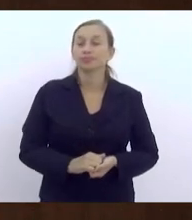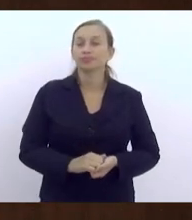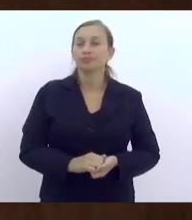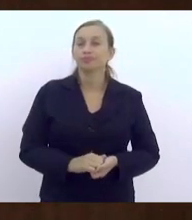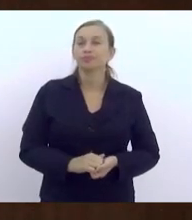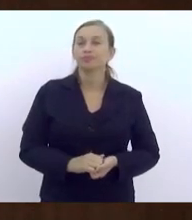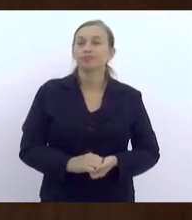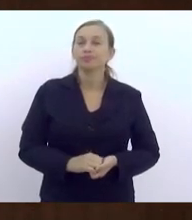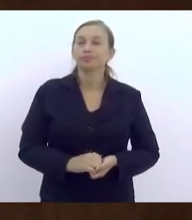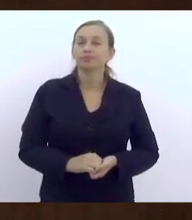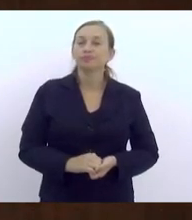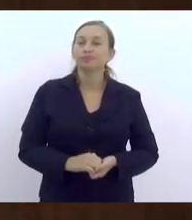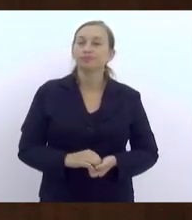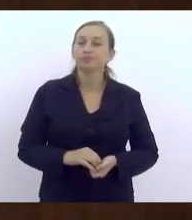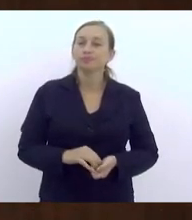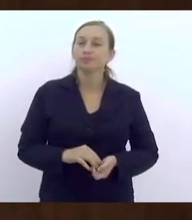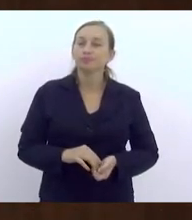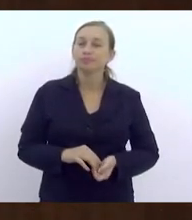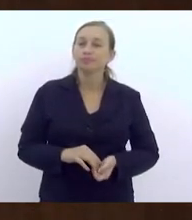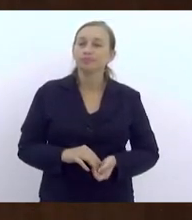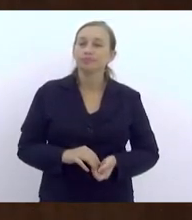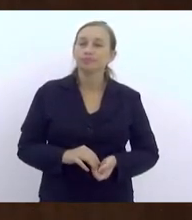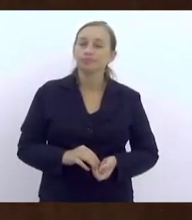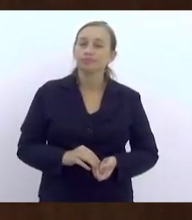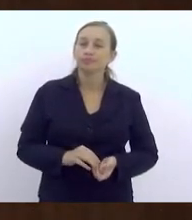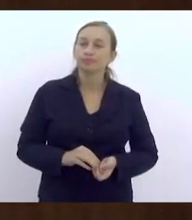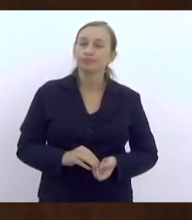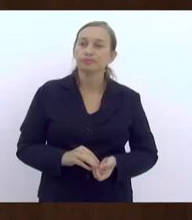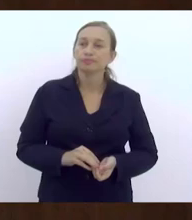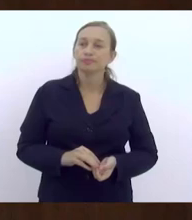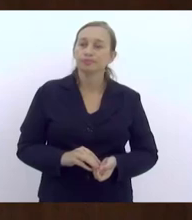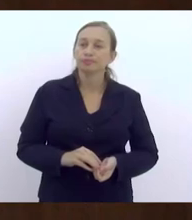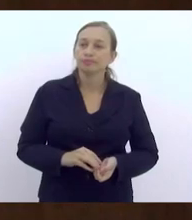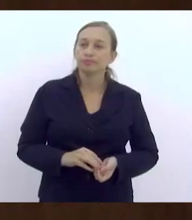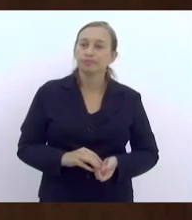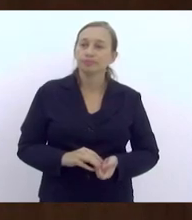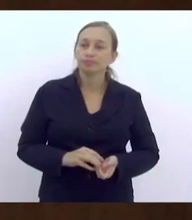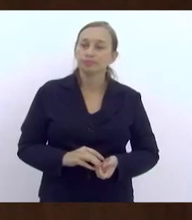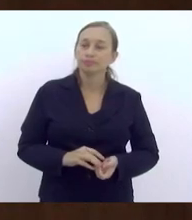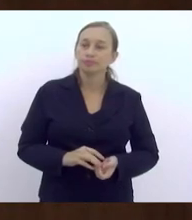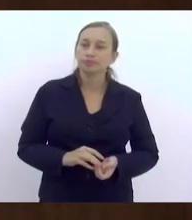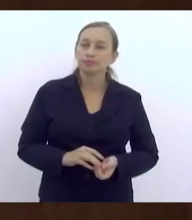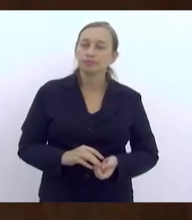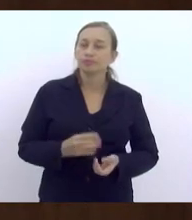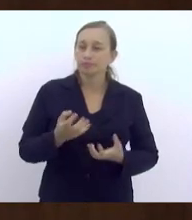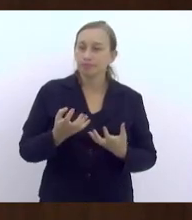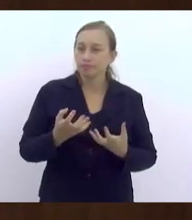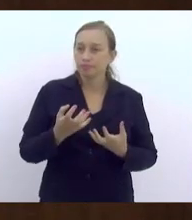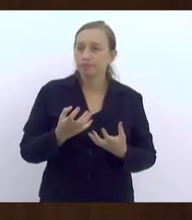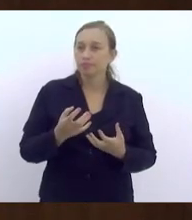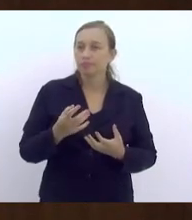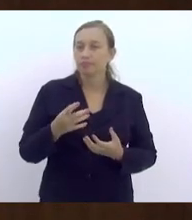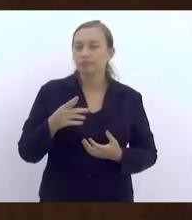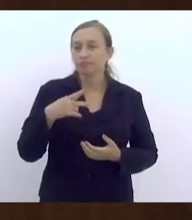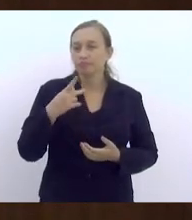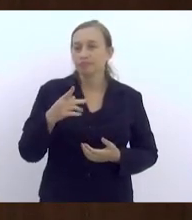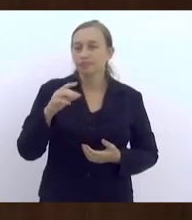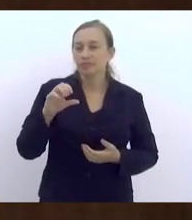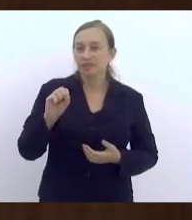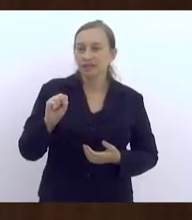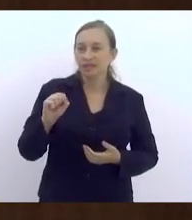fundamentais. eu queria só problematizar um pouquinho o que a Sabrina trouxe,